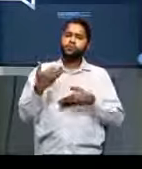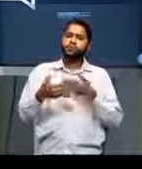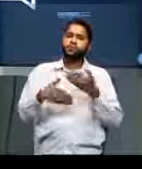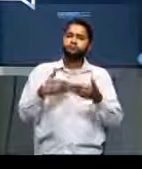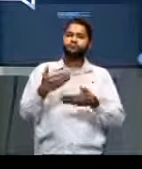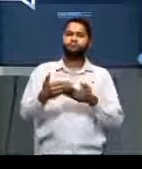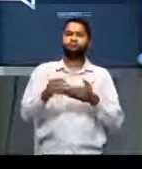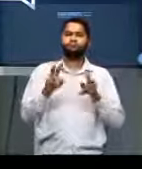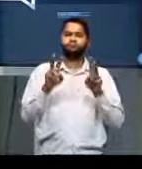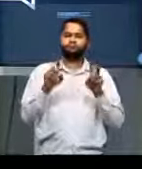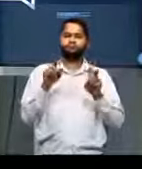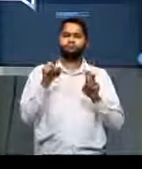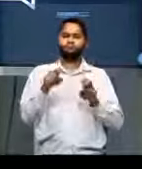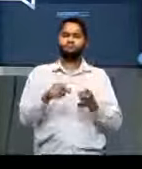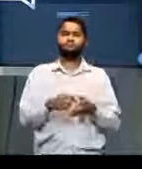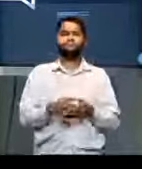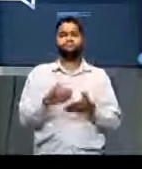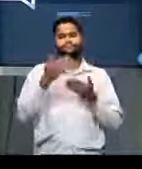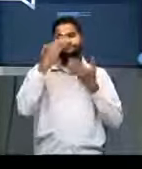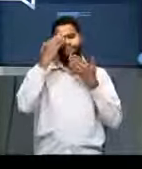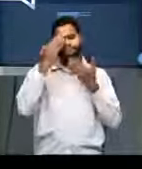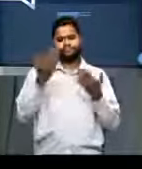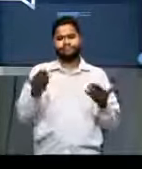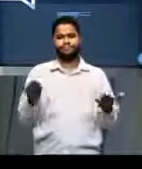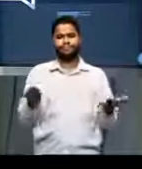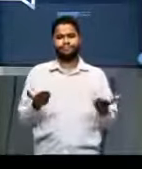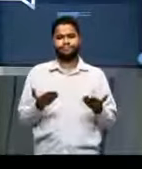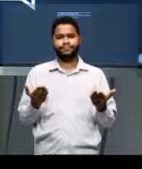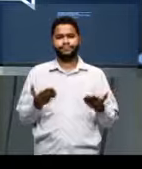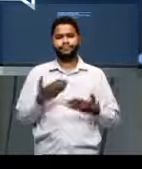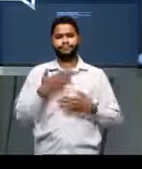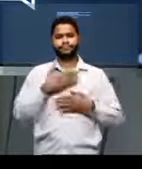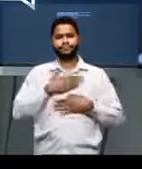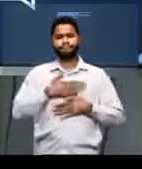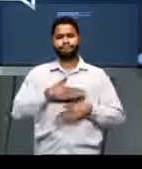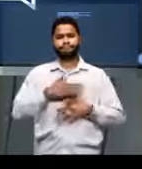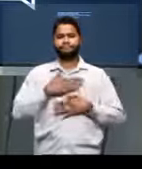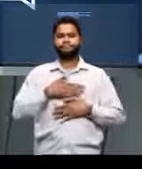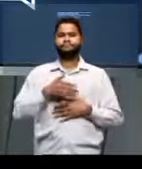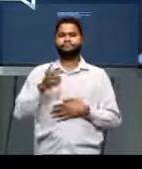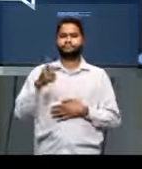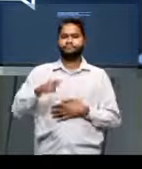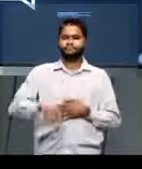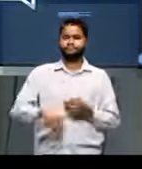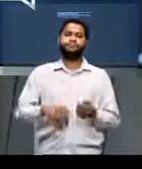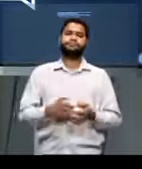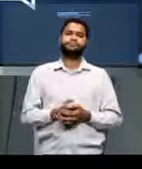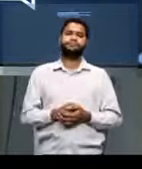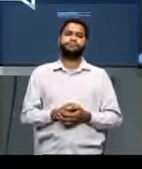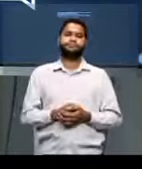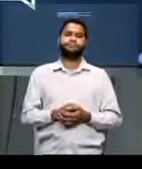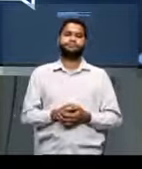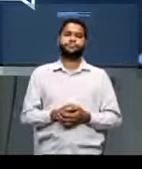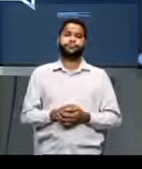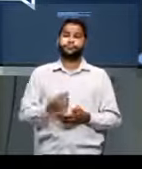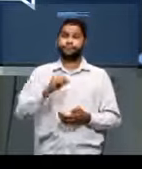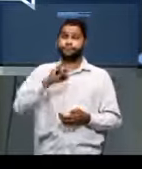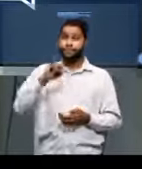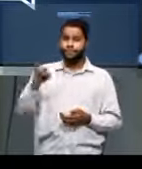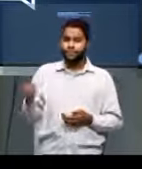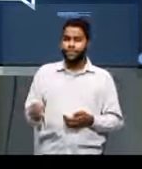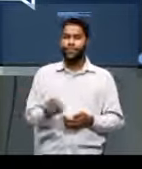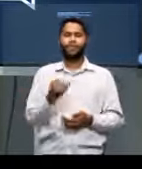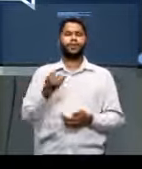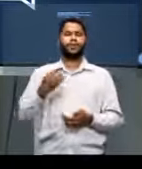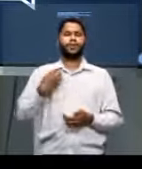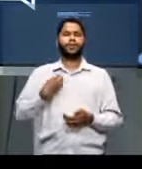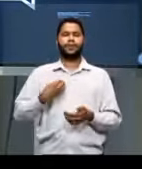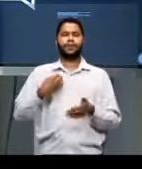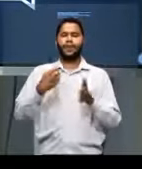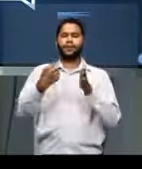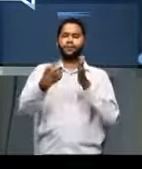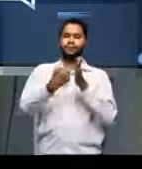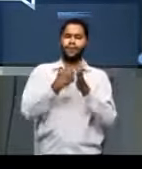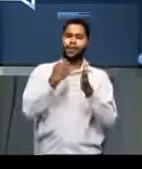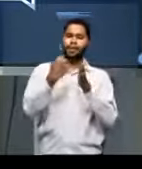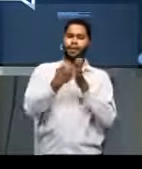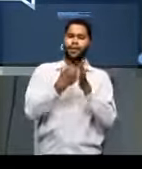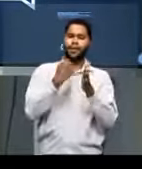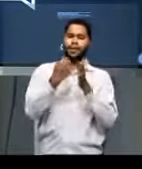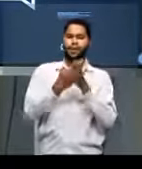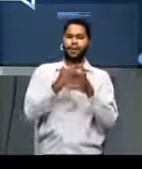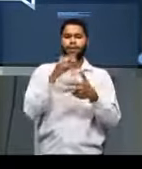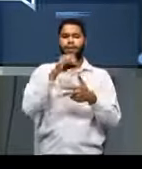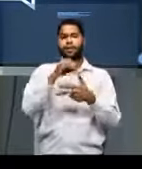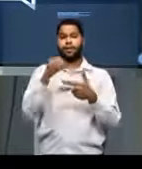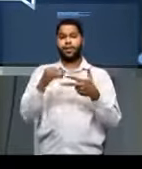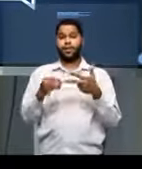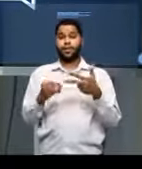Muito obrigada, professor, porque chegou a hora de mais uma pequena pausa. Aproveite e participe do Tira Dúvidas do